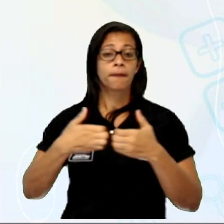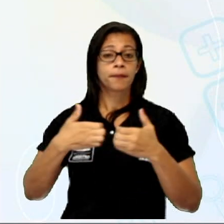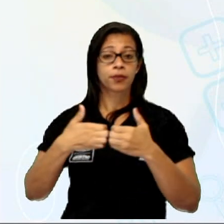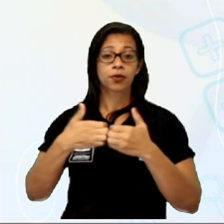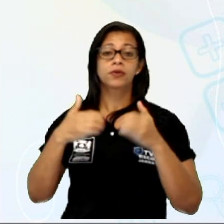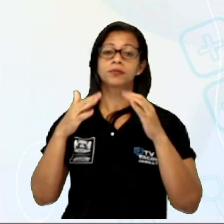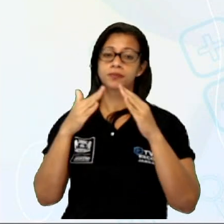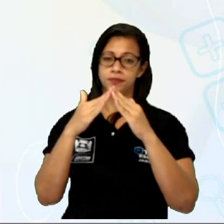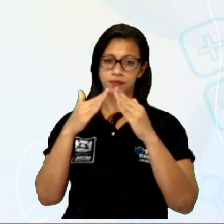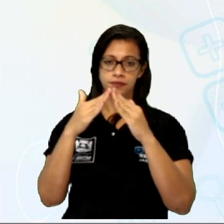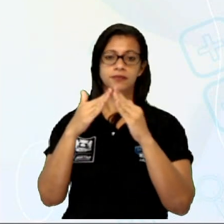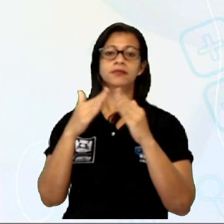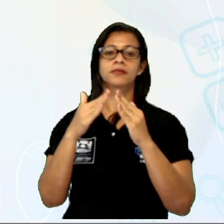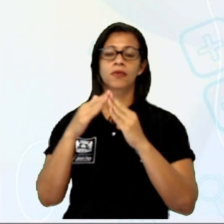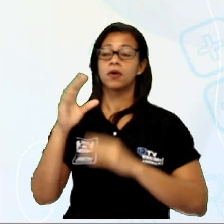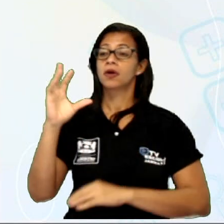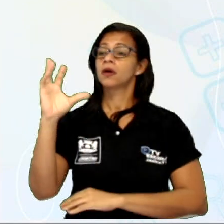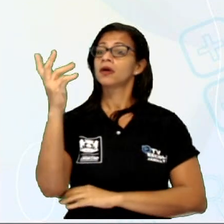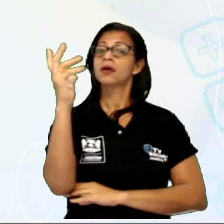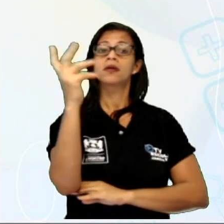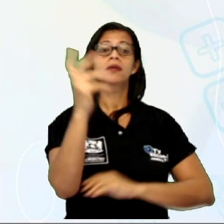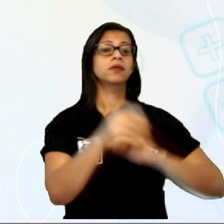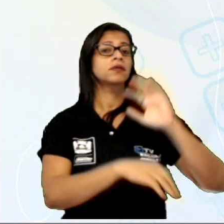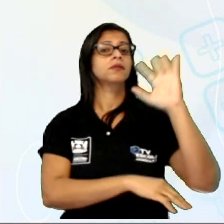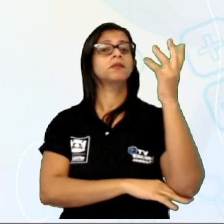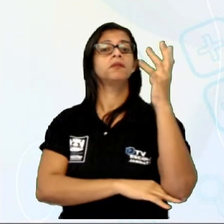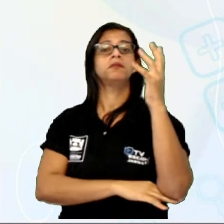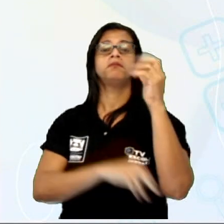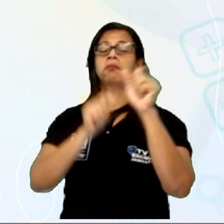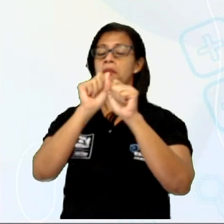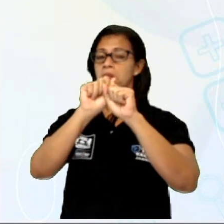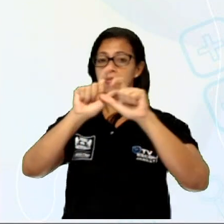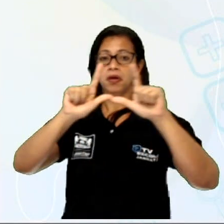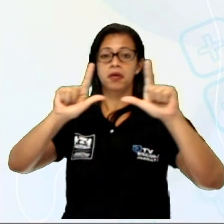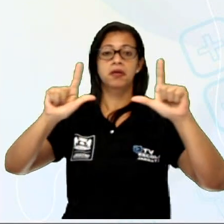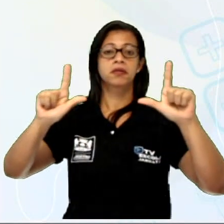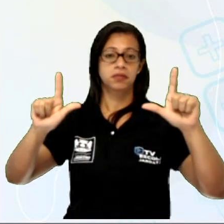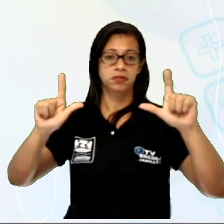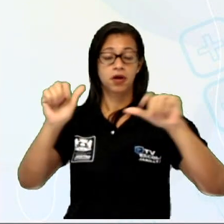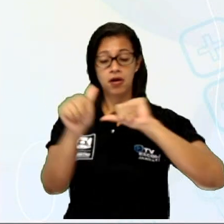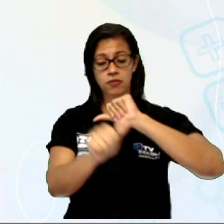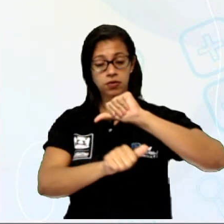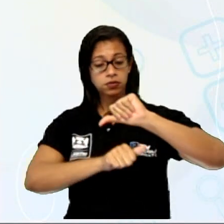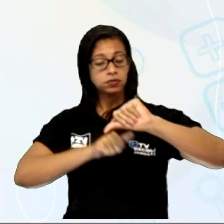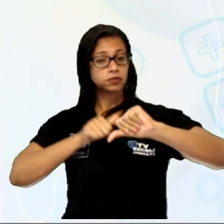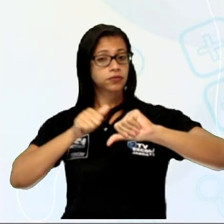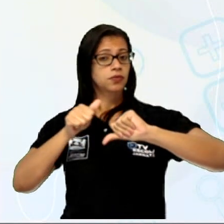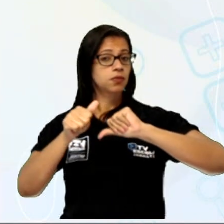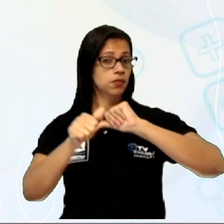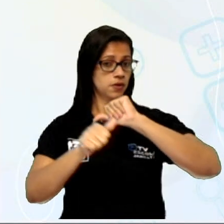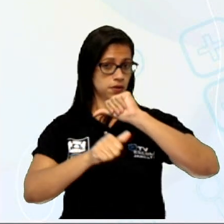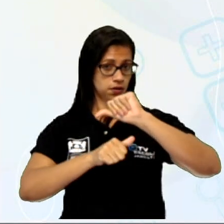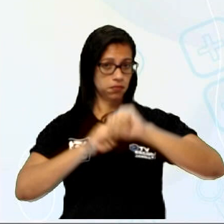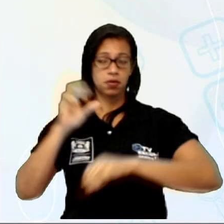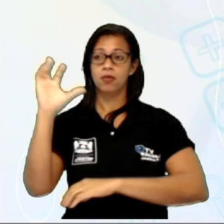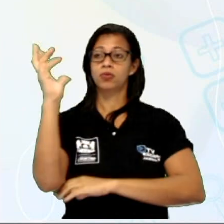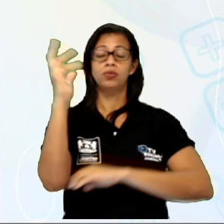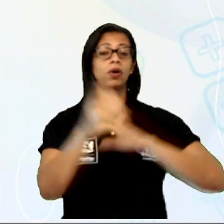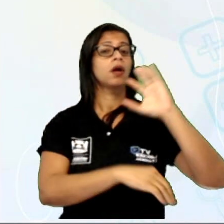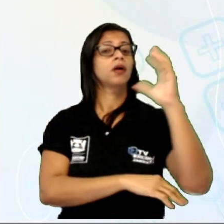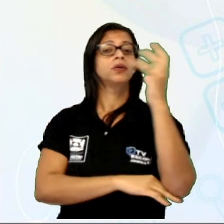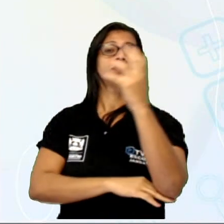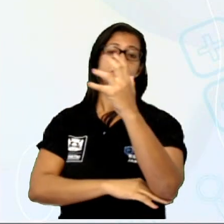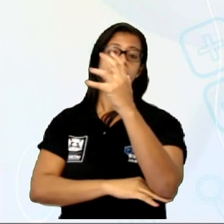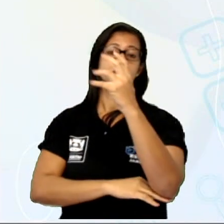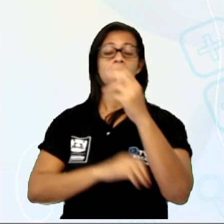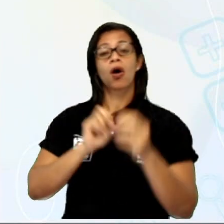paisagens foram transformadas pela ação da natureza e pela ação do homem, tá bom?